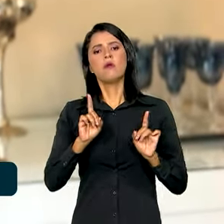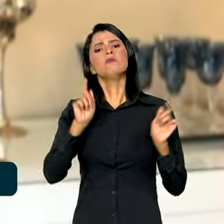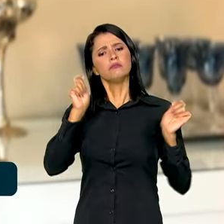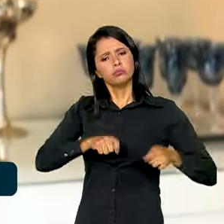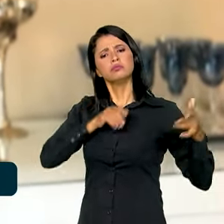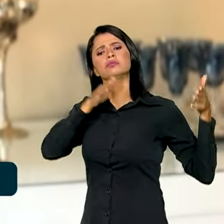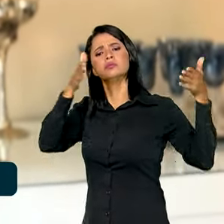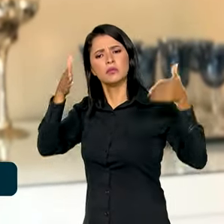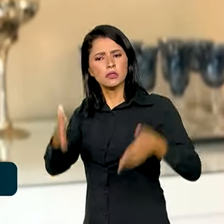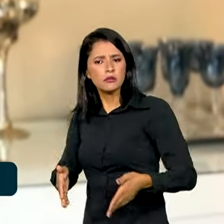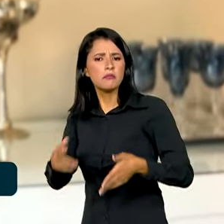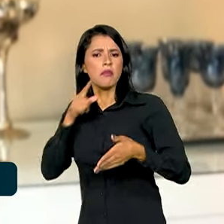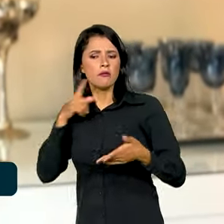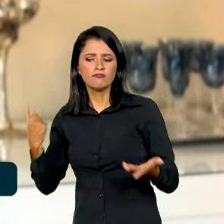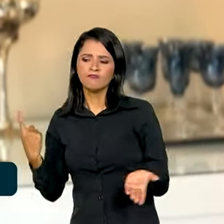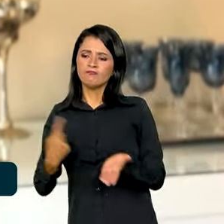participar desta Aliança Global.